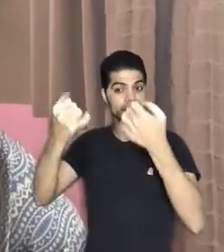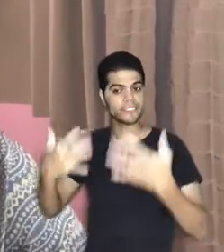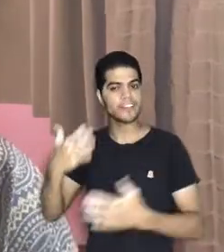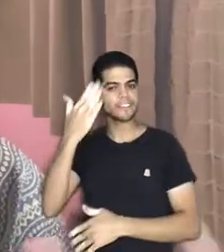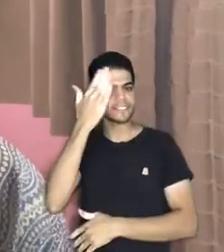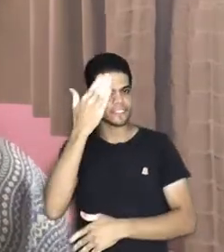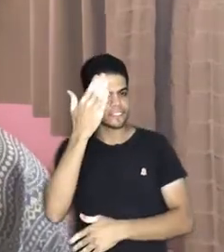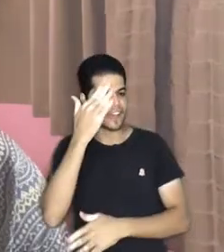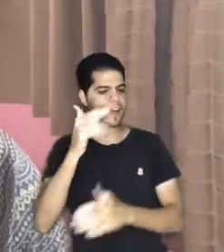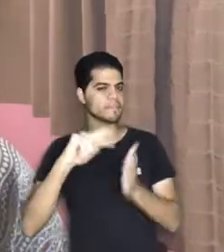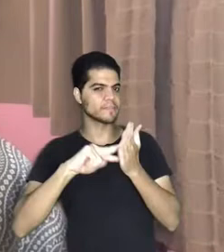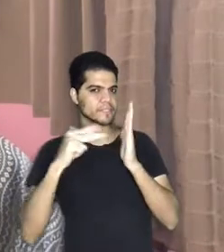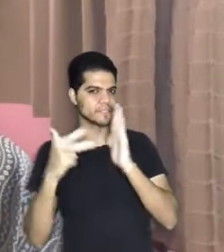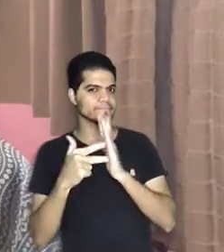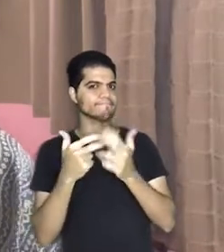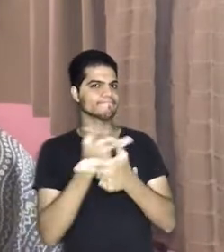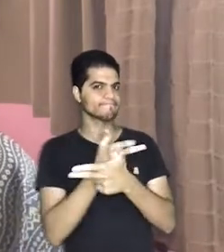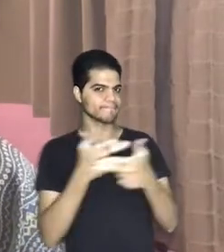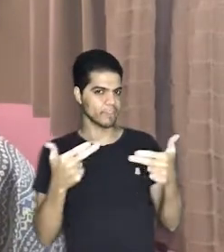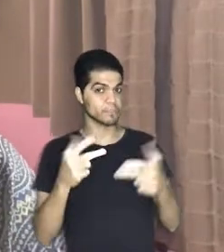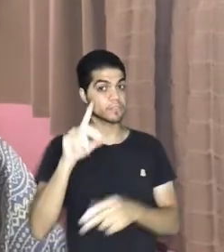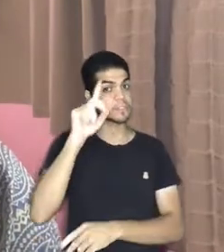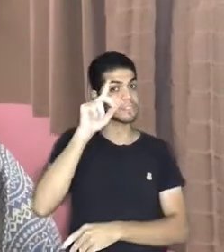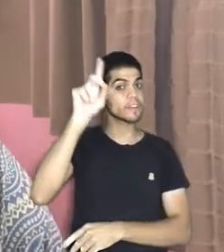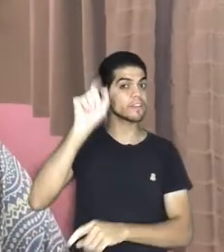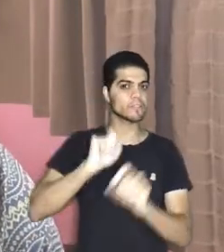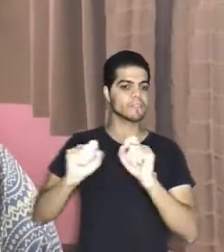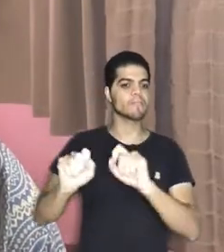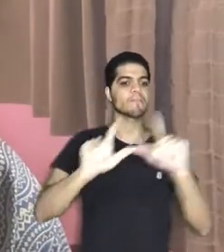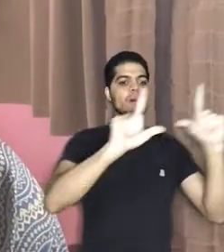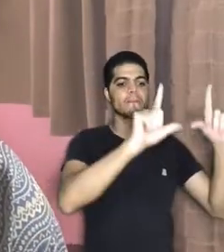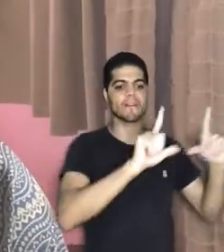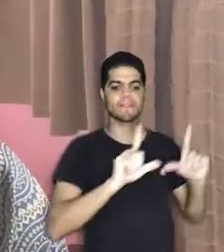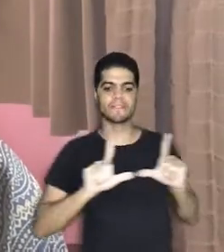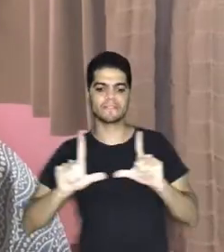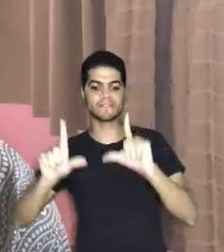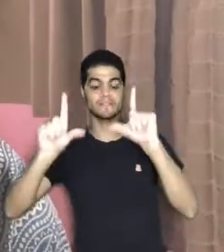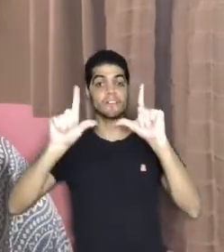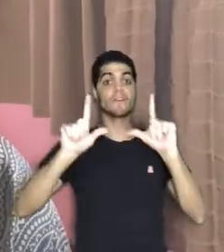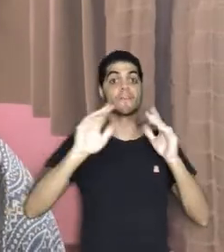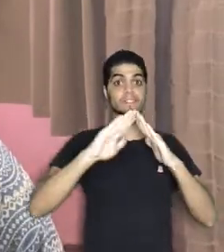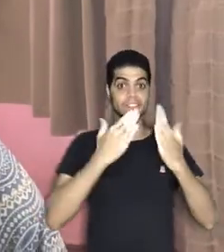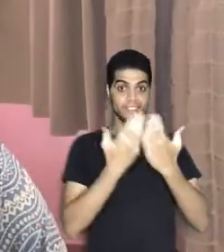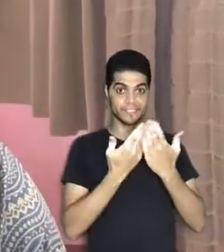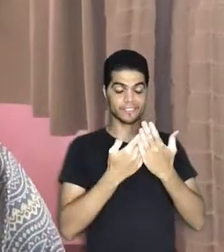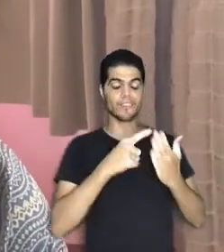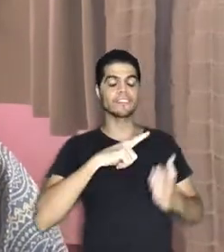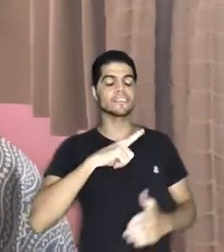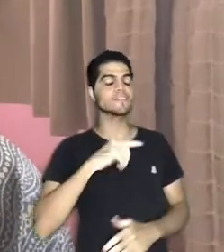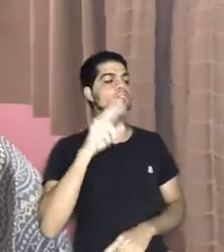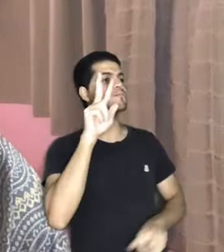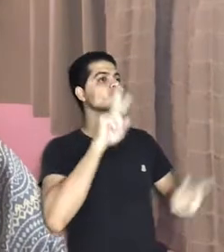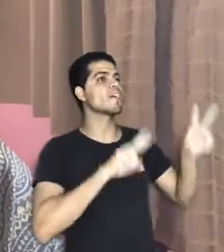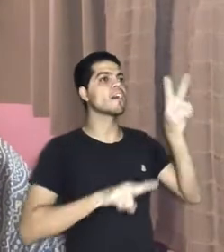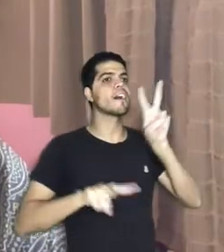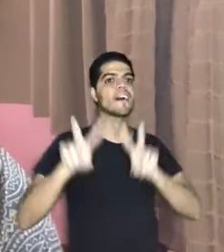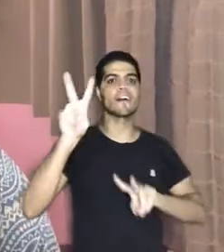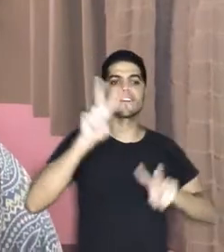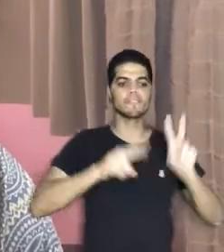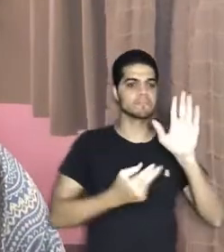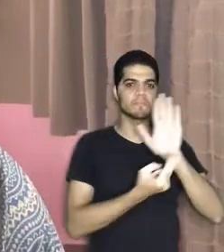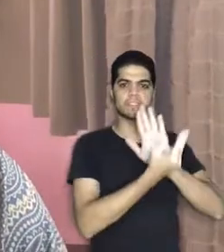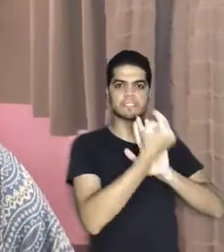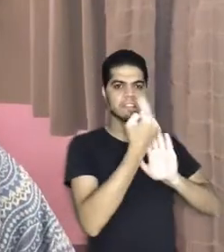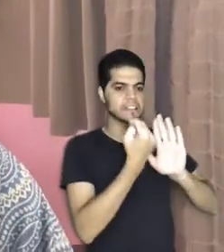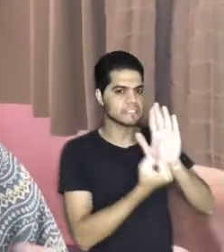sobre esses outros gritos de independência? A ideia é montar uma exposição na escola a partir das releituras produzidas por eles. Essas releituras podem